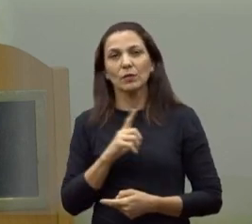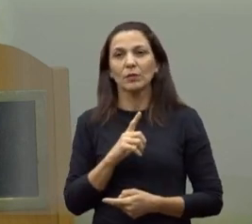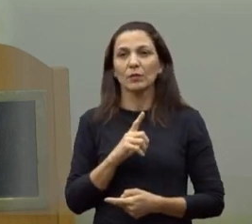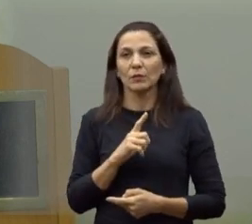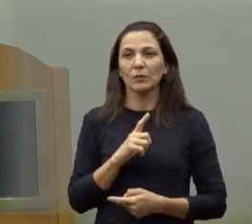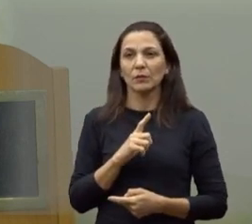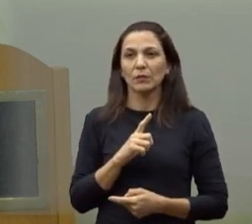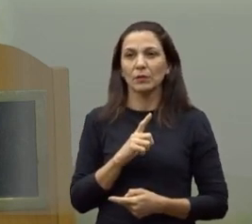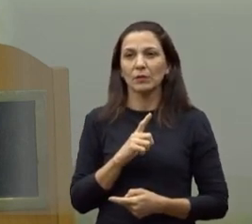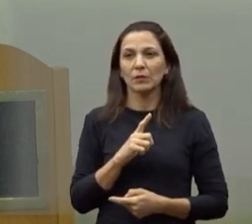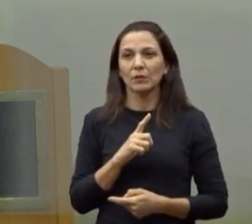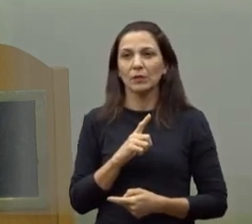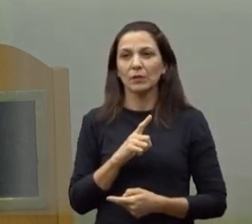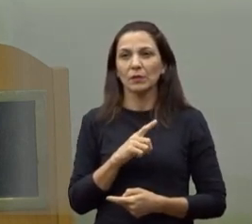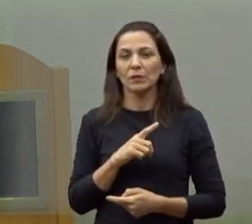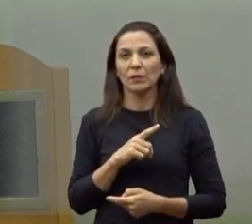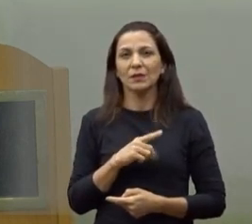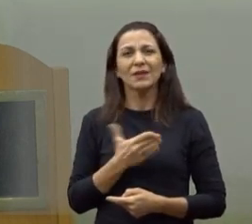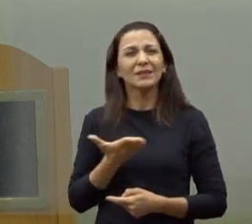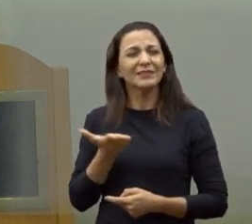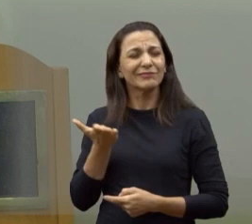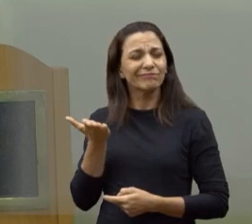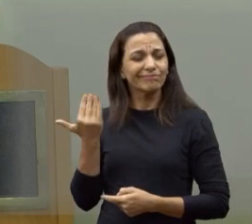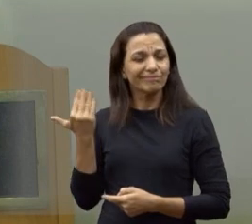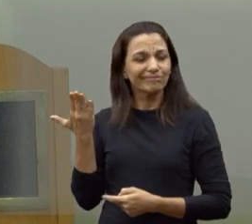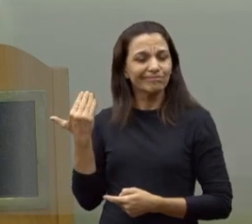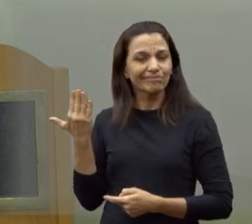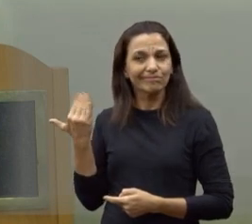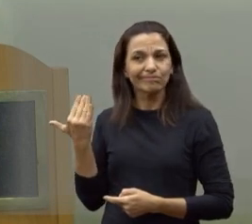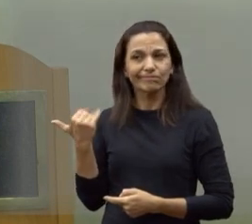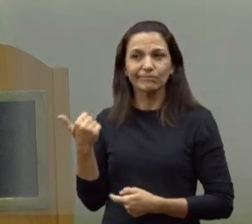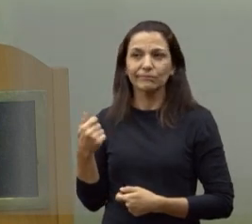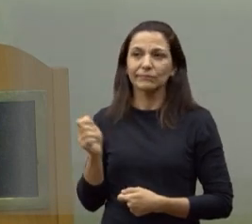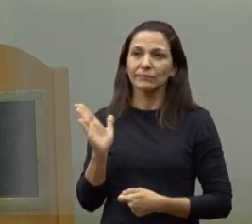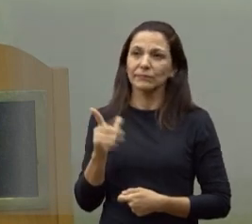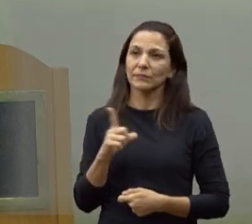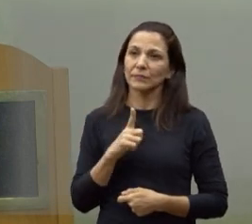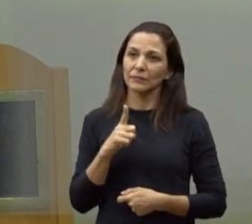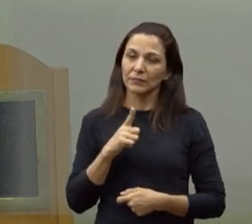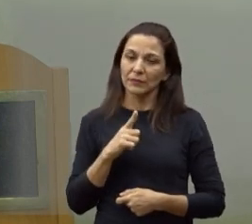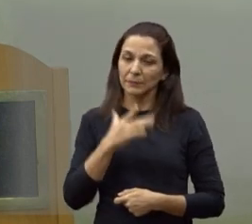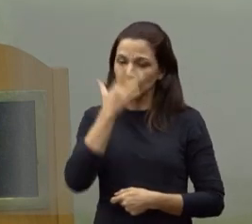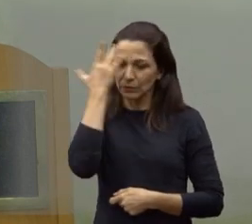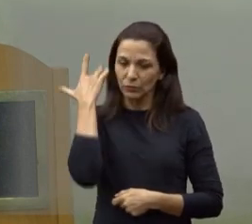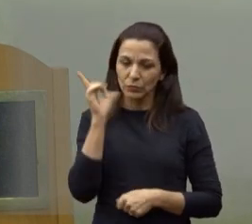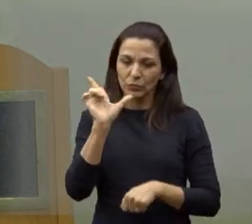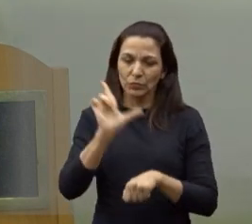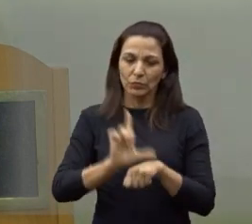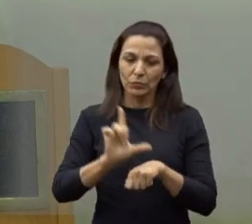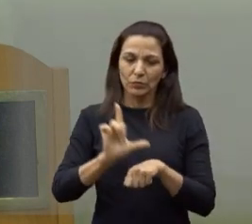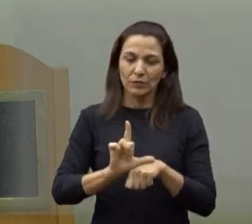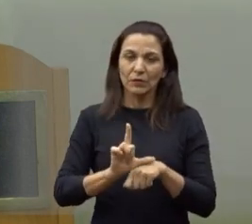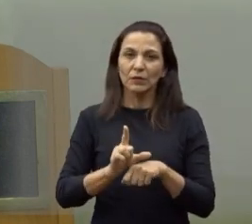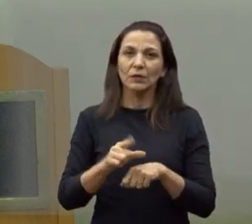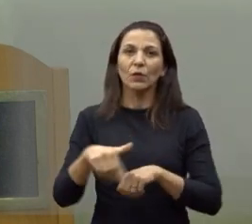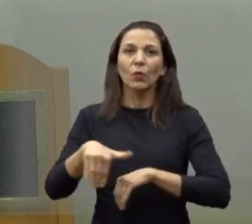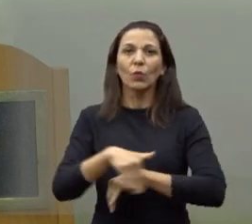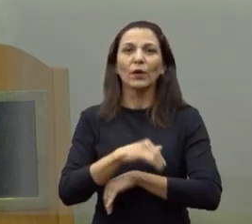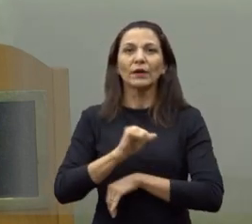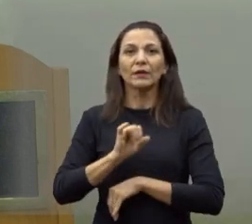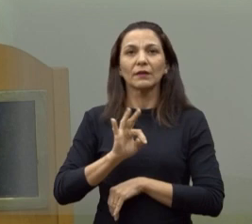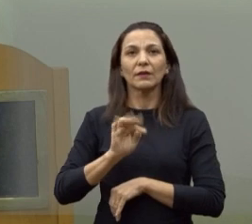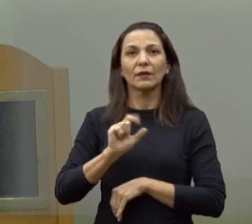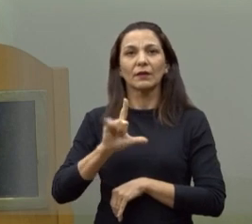uma demanda antiga ali daqueles comerciantes ali da Rua Itália, entre